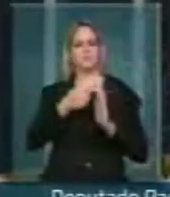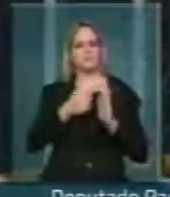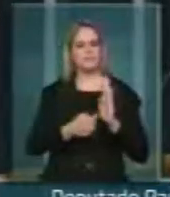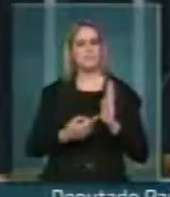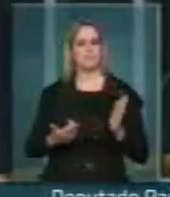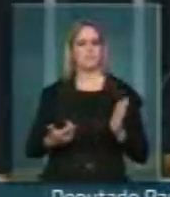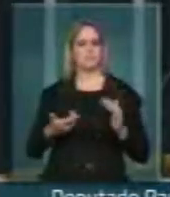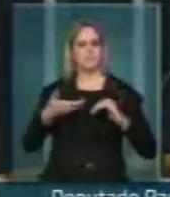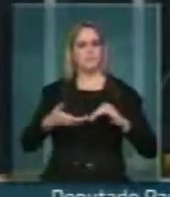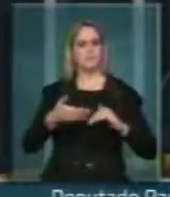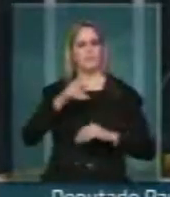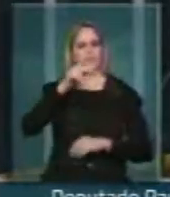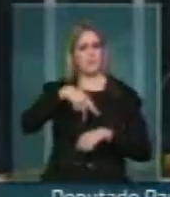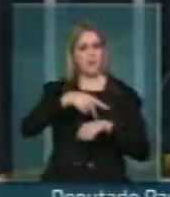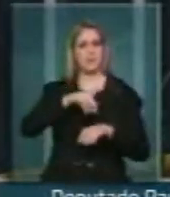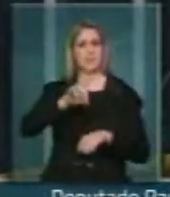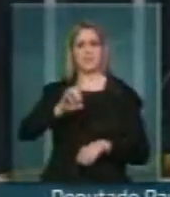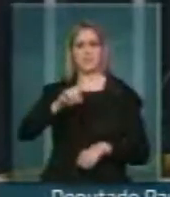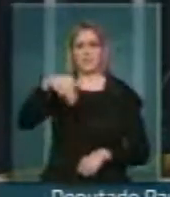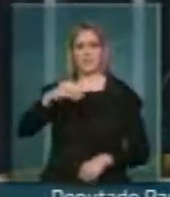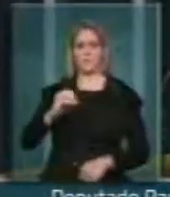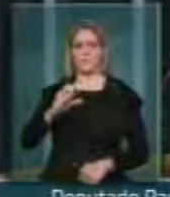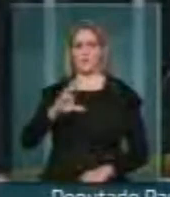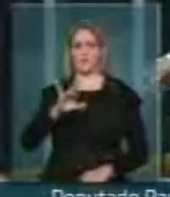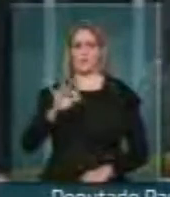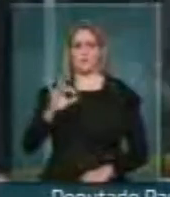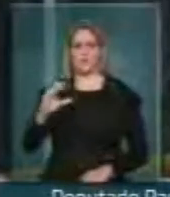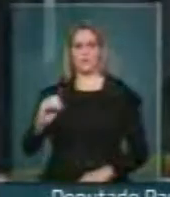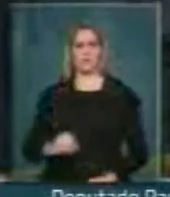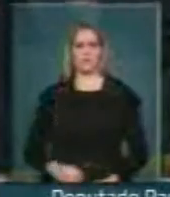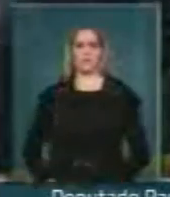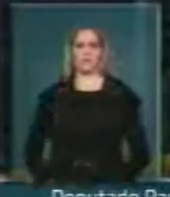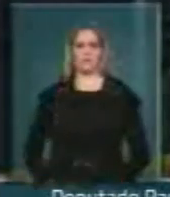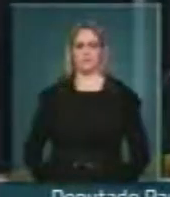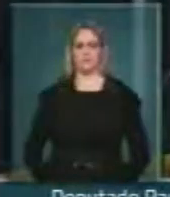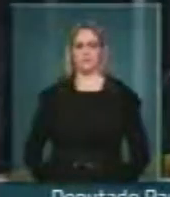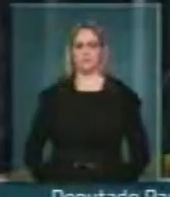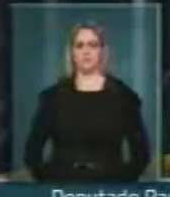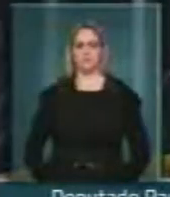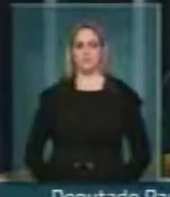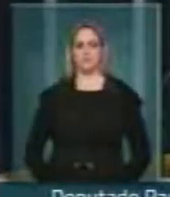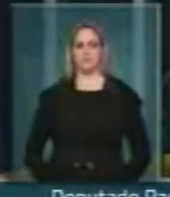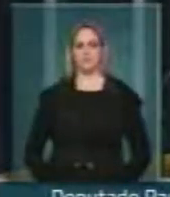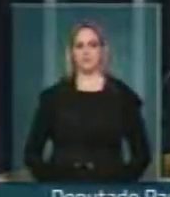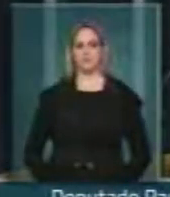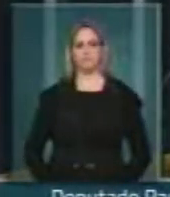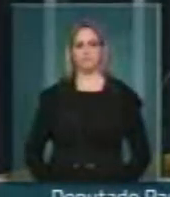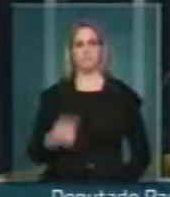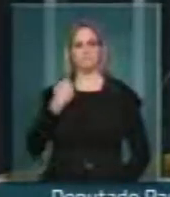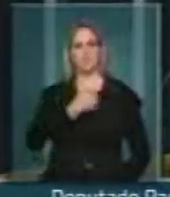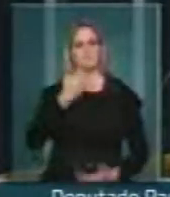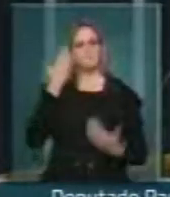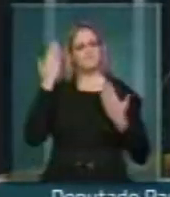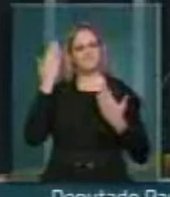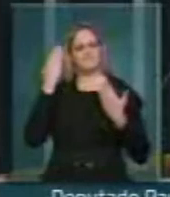país democrático que somos. É exatamente. Porque temos o receio de que o governo vai